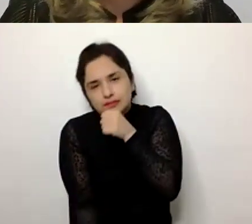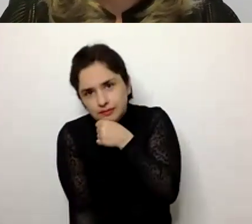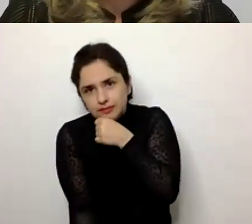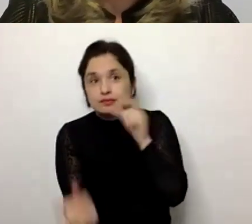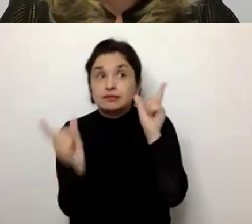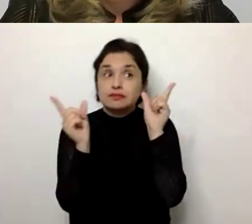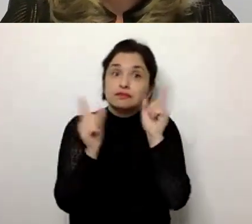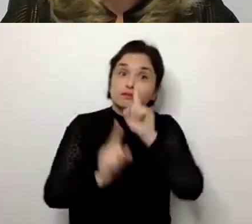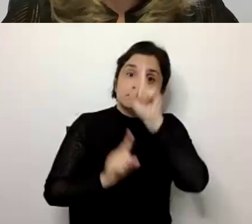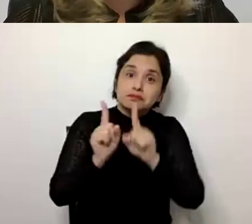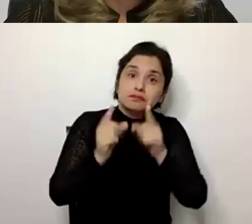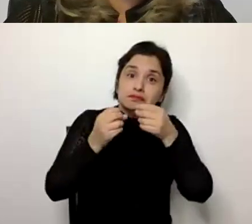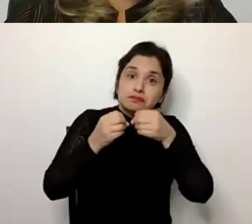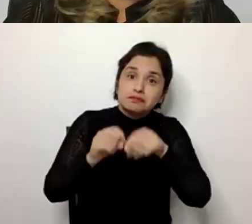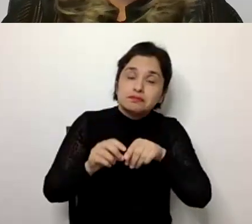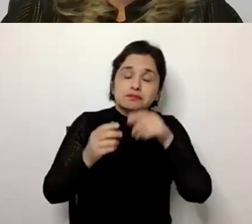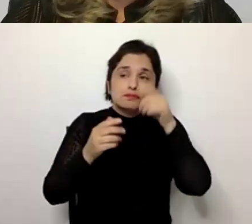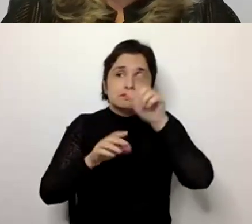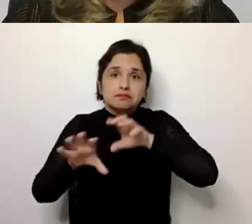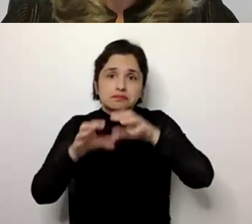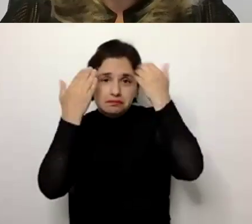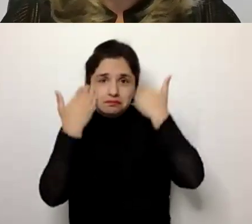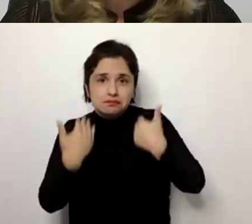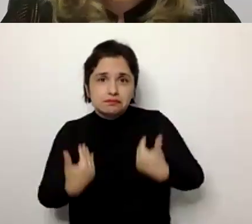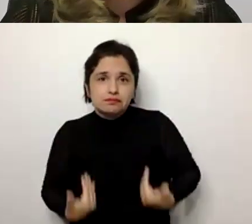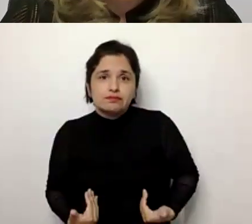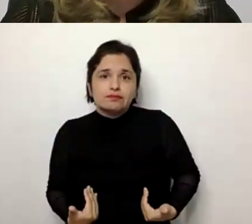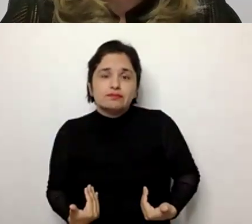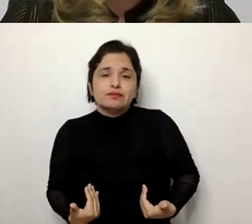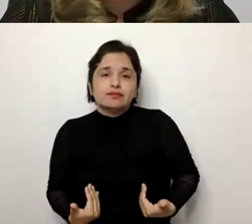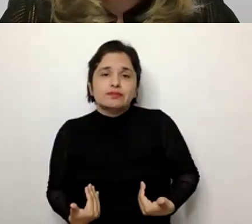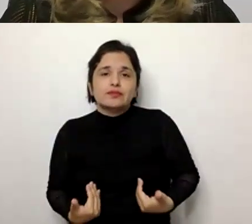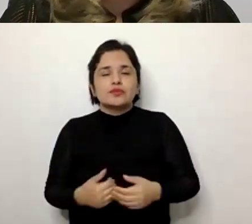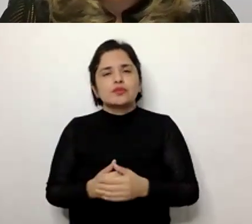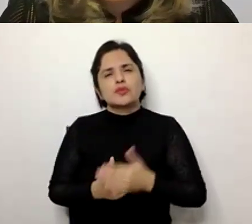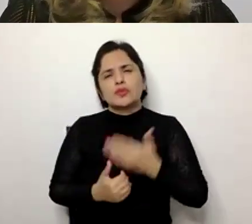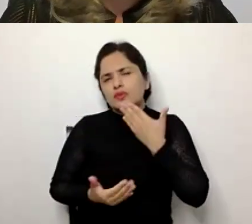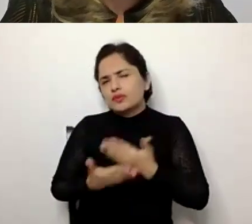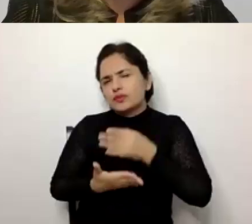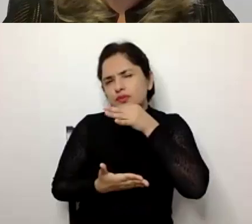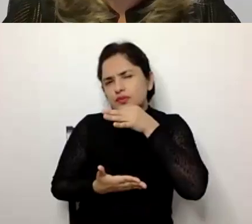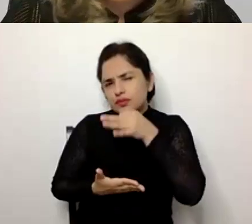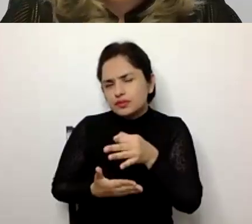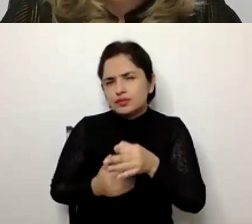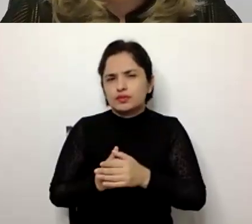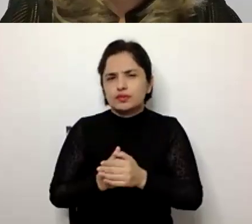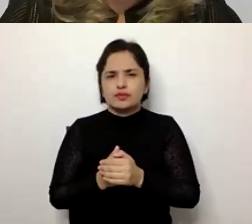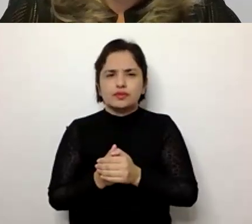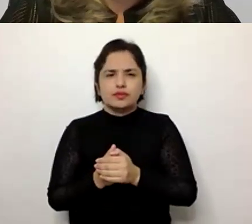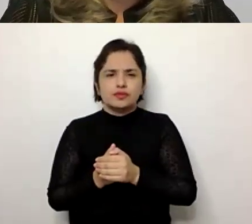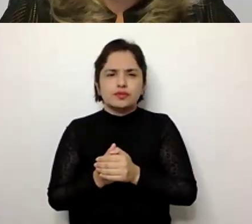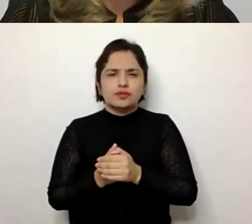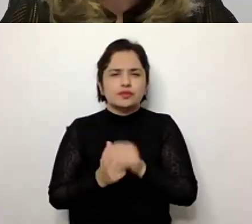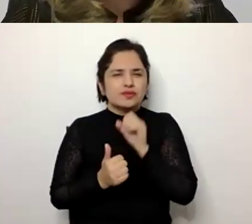algumas funções, mas a velhice, quando a gente fala da velhice, do envelhecimento,